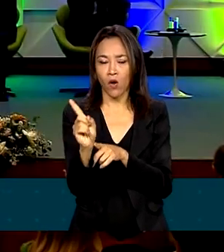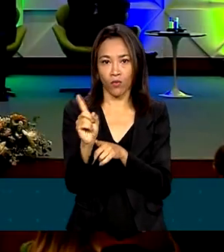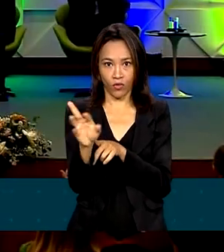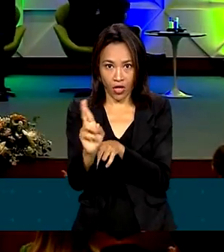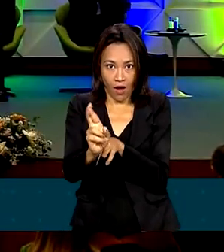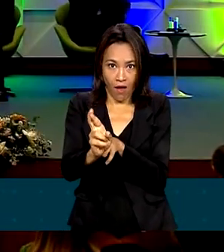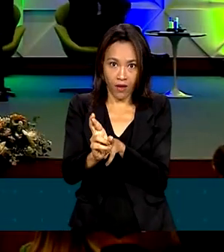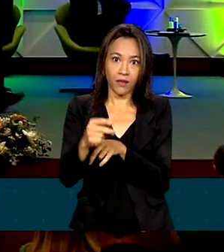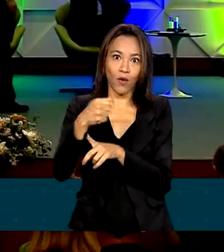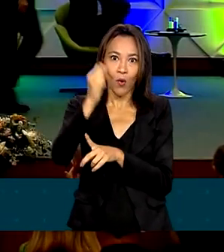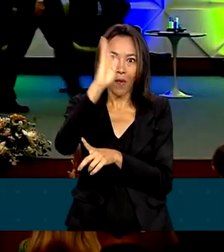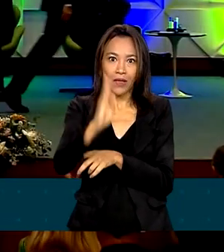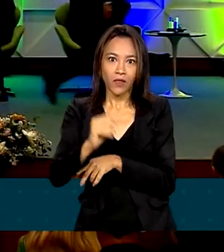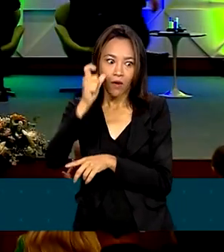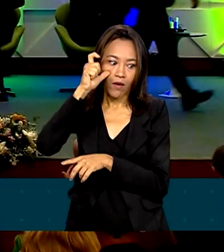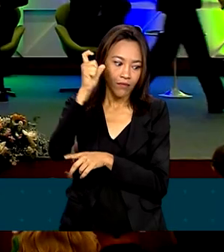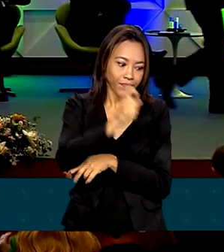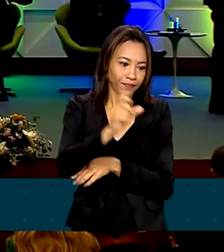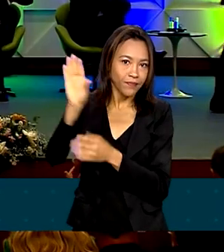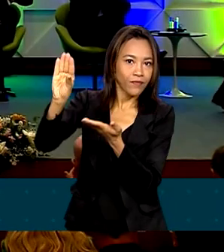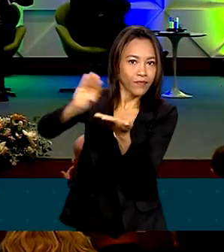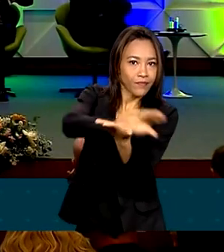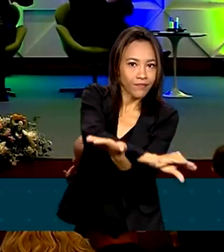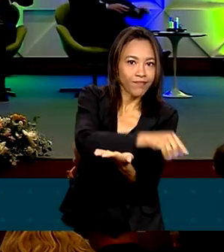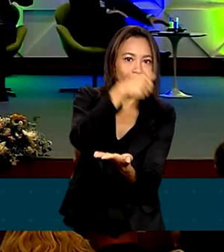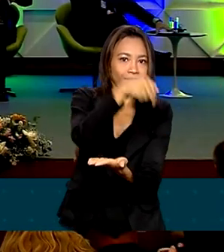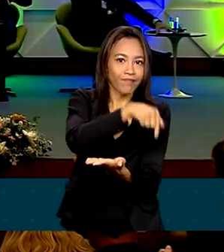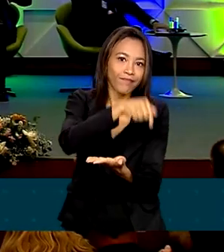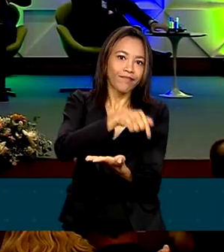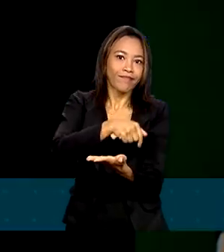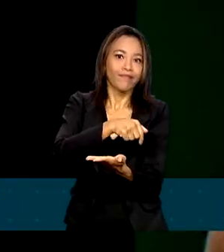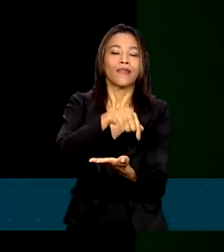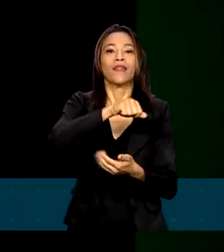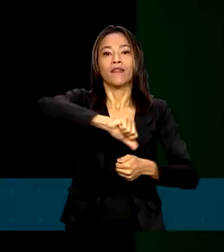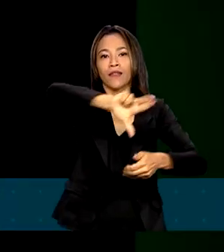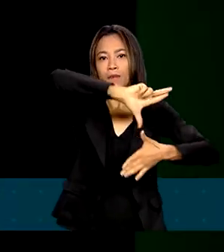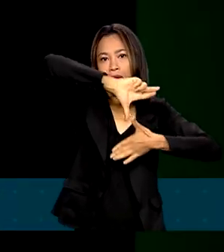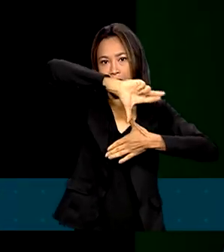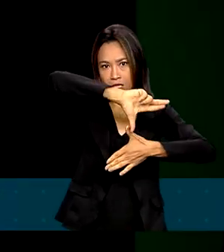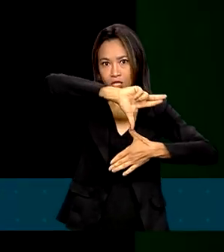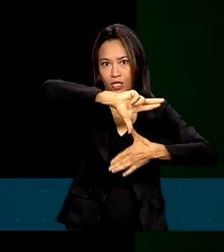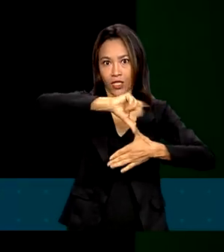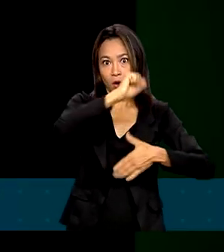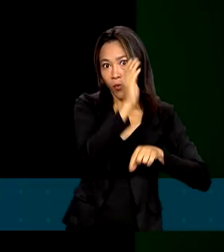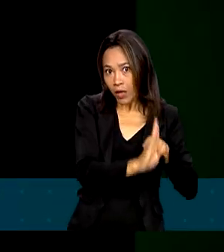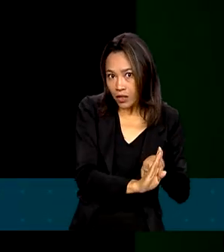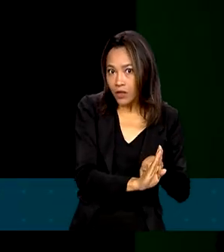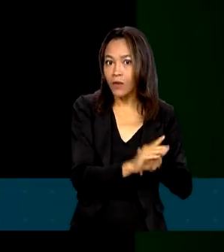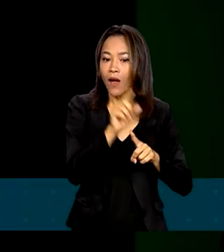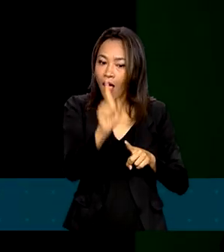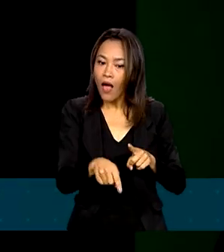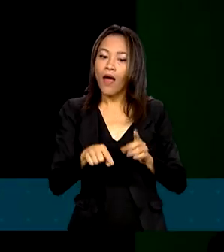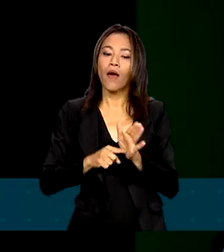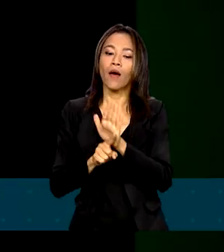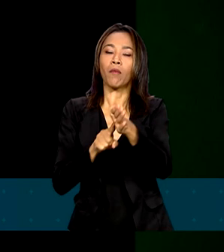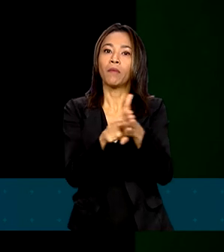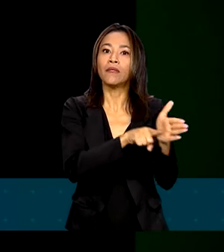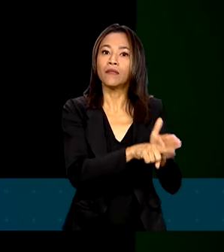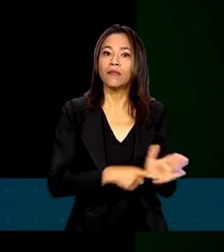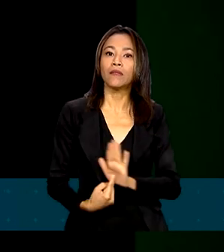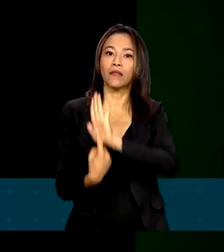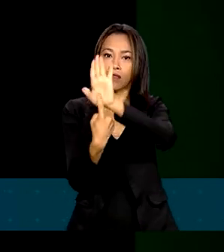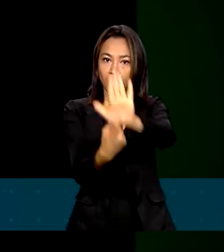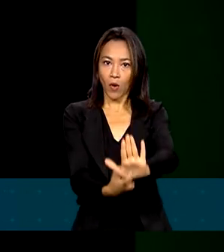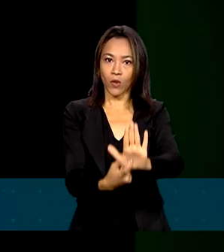maior destino de investimentos da União Europeia na América Latina. É o que aponta a segunda edição do mapa bilateral de